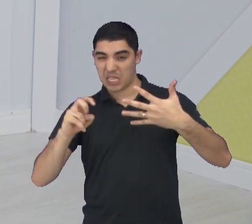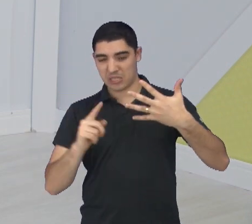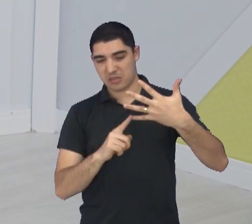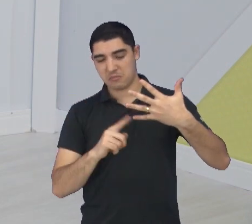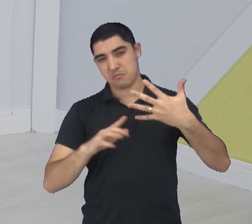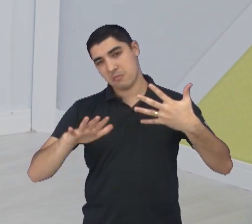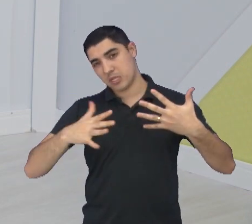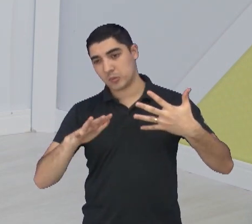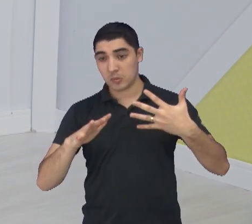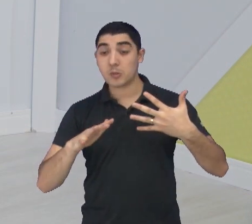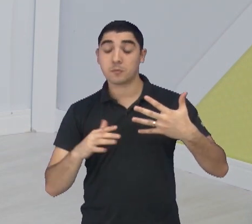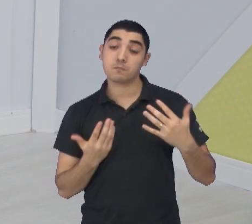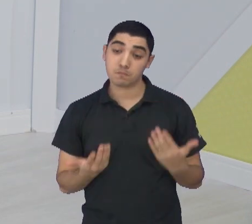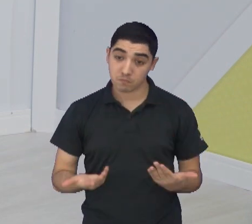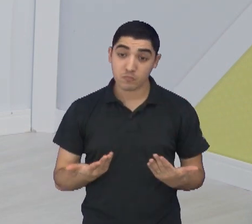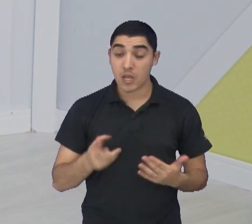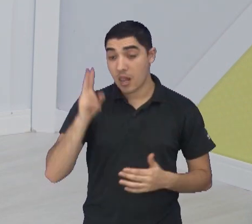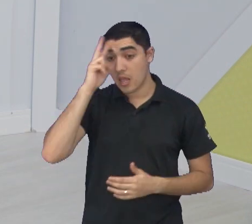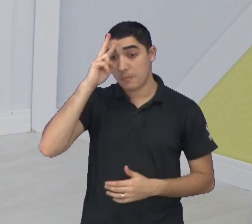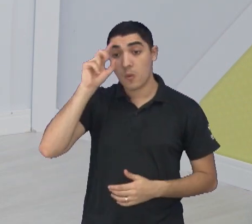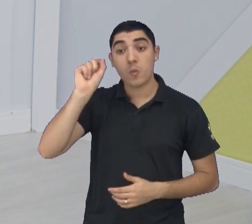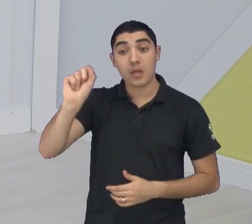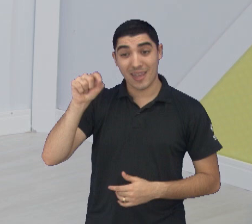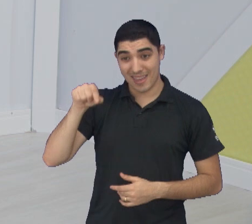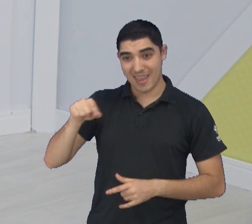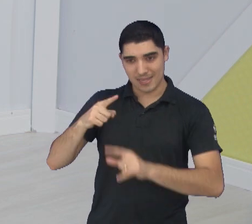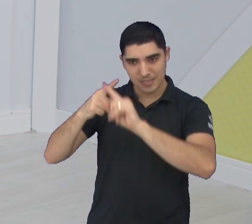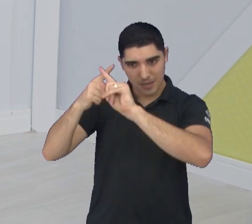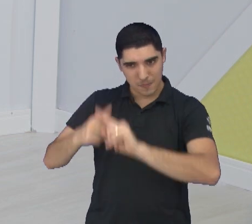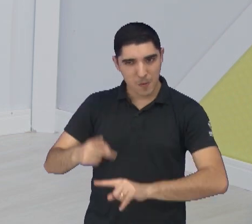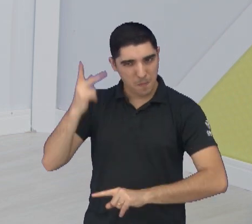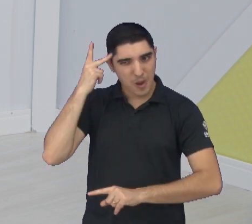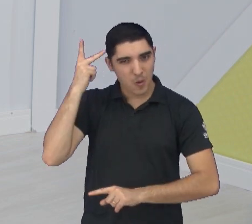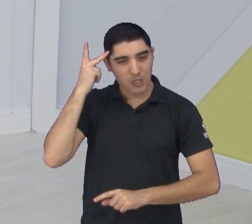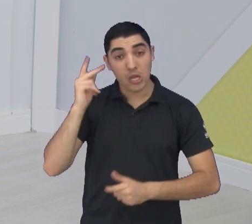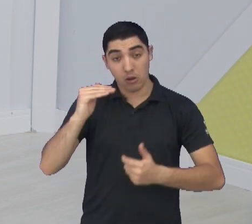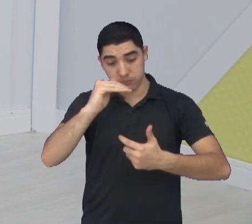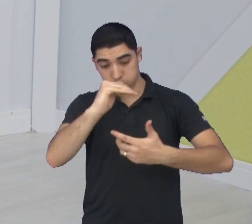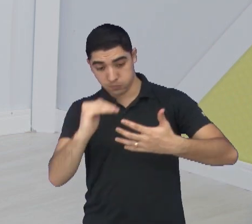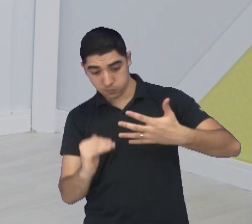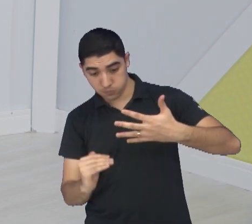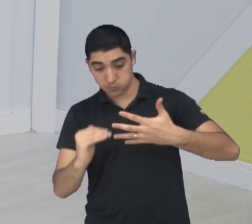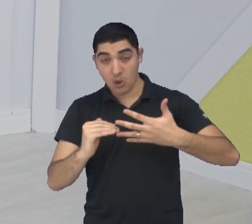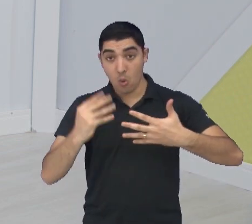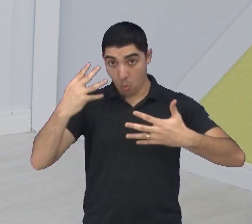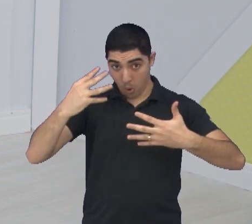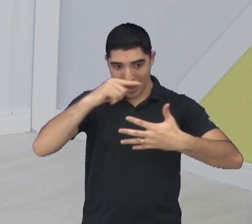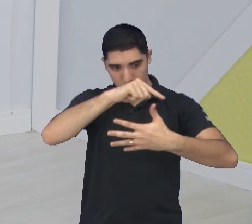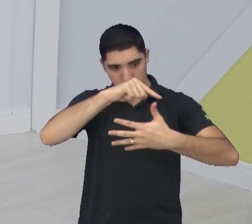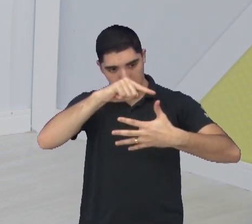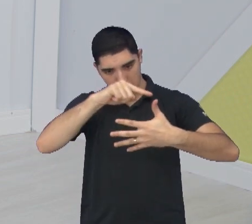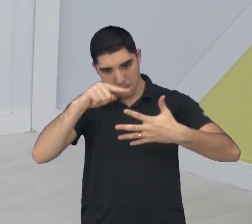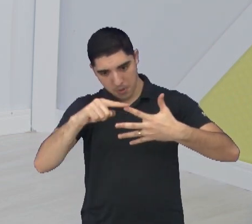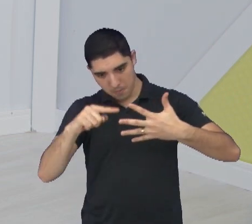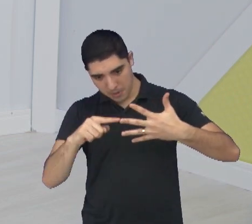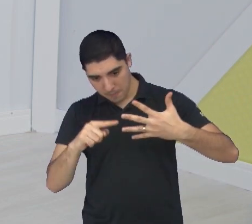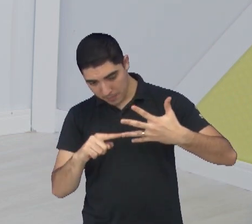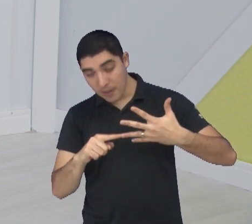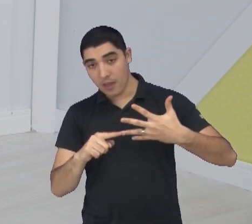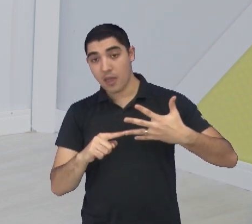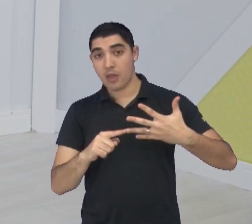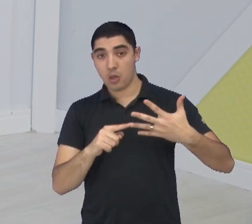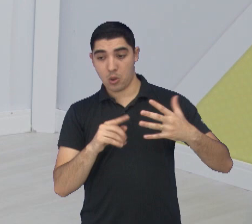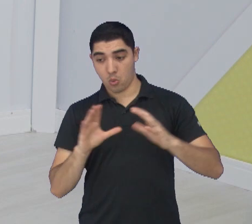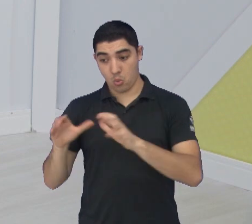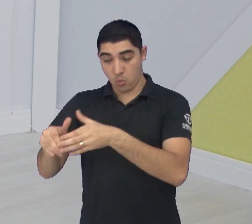quando terminar. Só lembrando que esse Campeonato Paulista de Basquetebol, os quatro primeiros ficam, na próxima fase, os quatro primeiros ficam no grupo A,